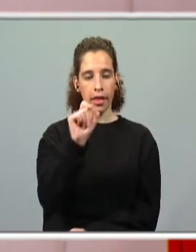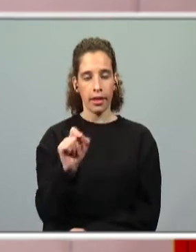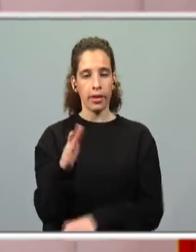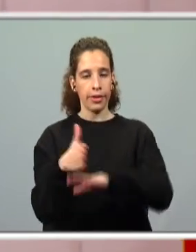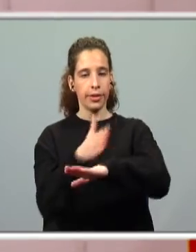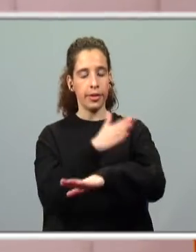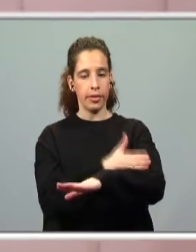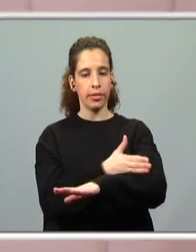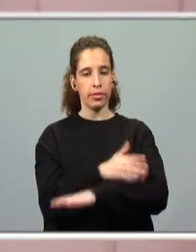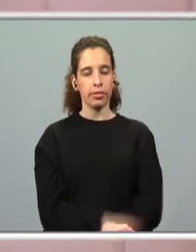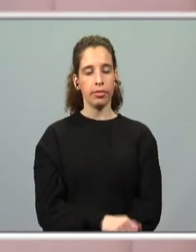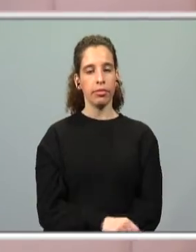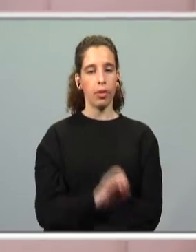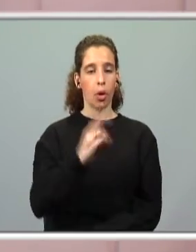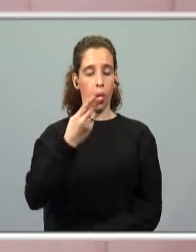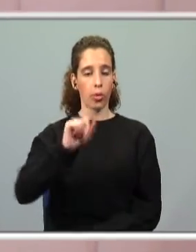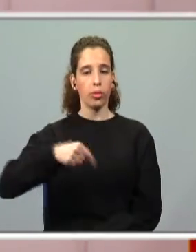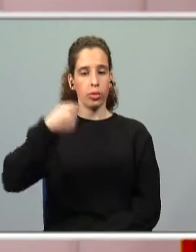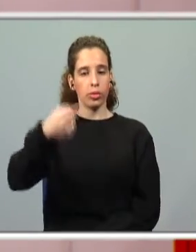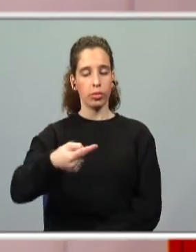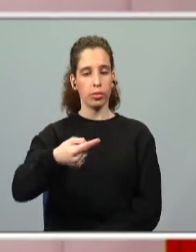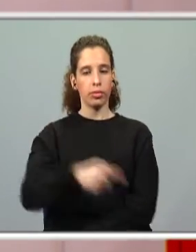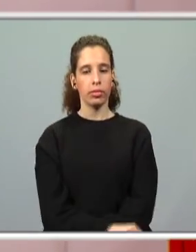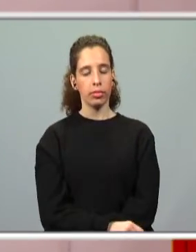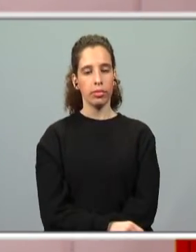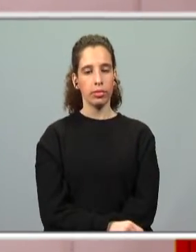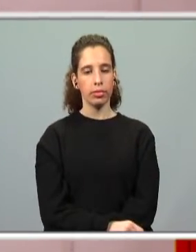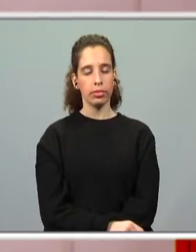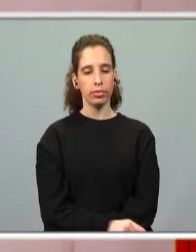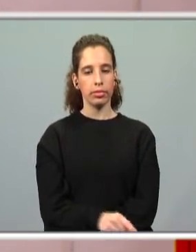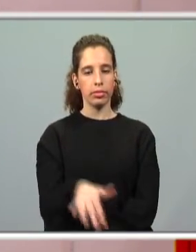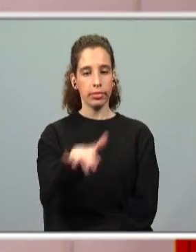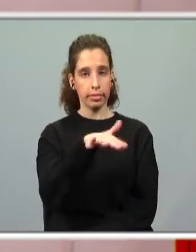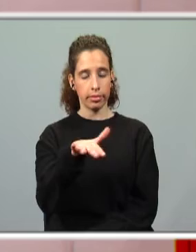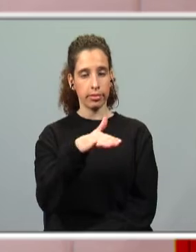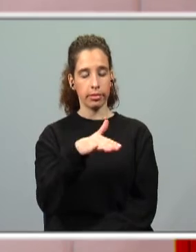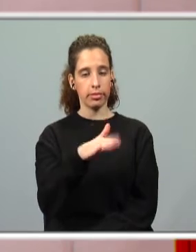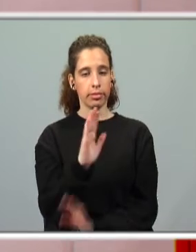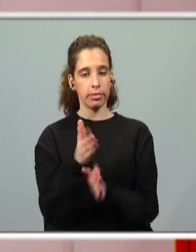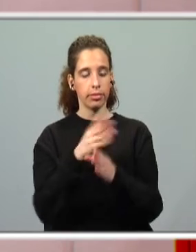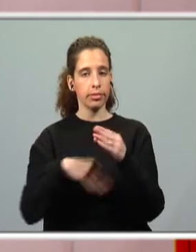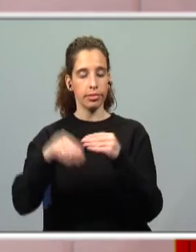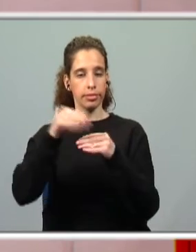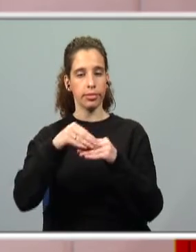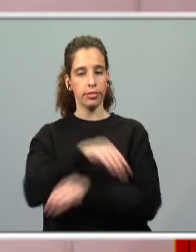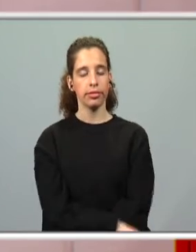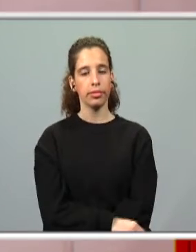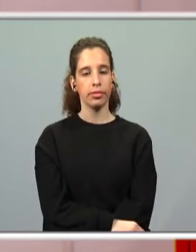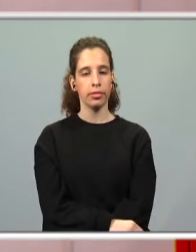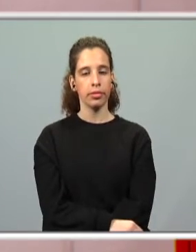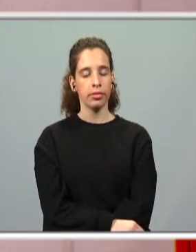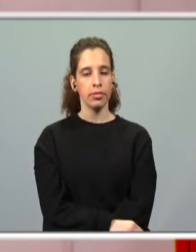antes ou que está depois, posteriormente, daquele espaço que nós temos que preencher,